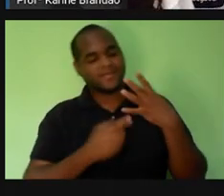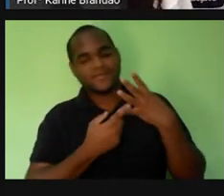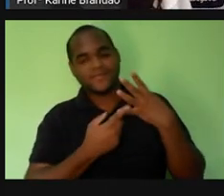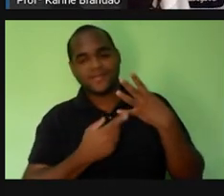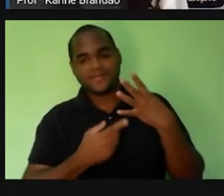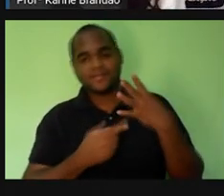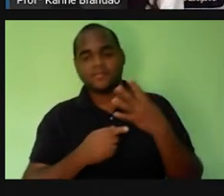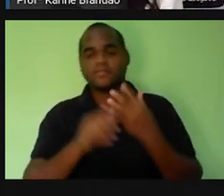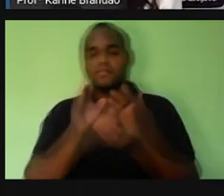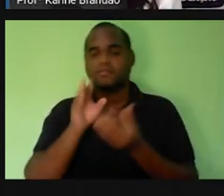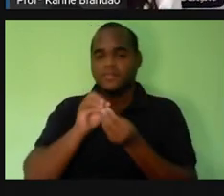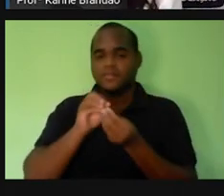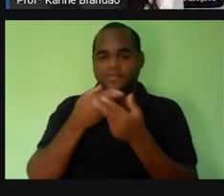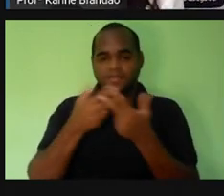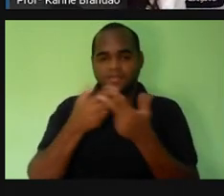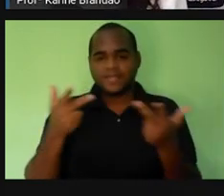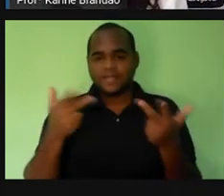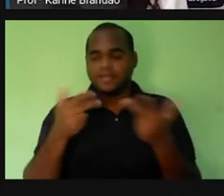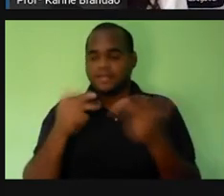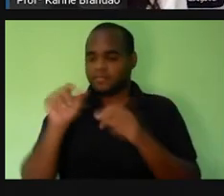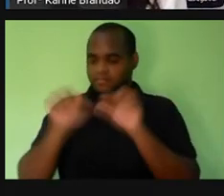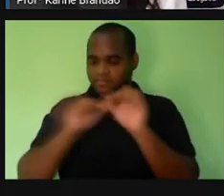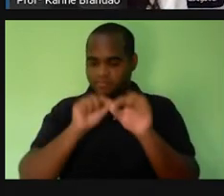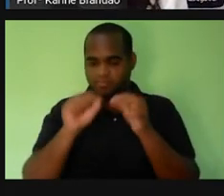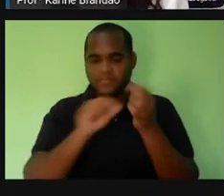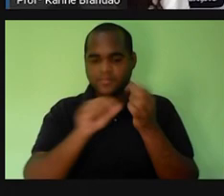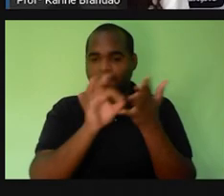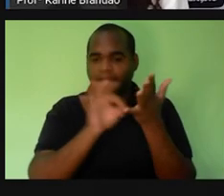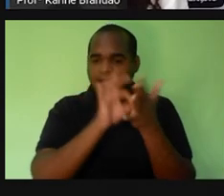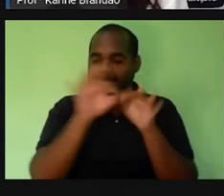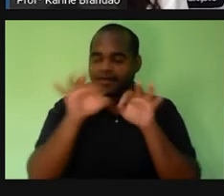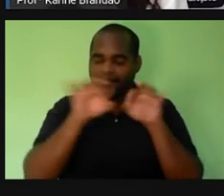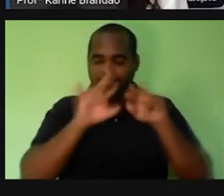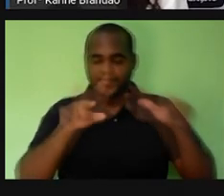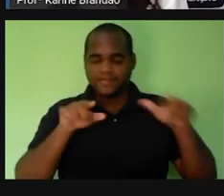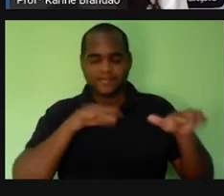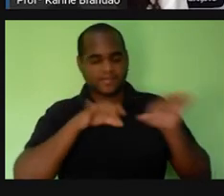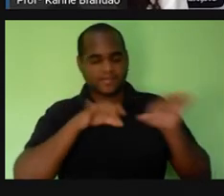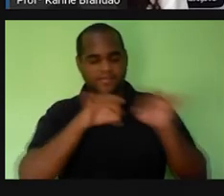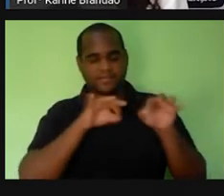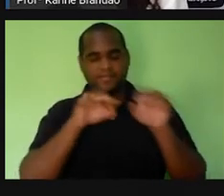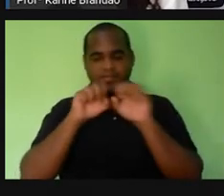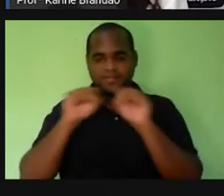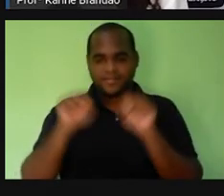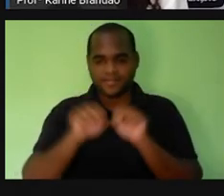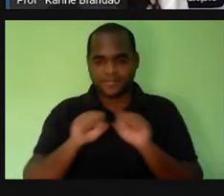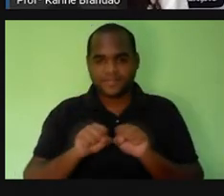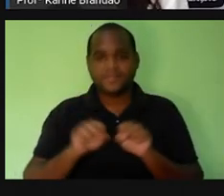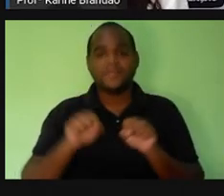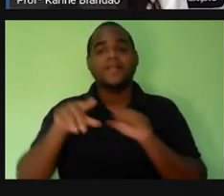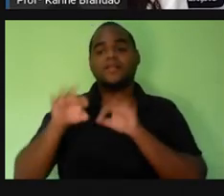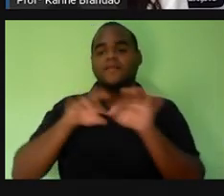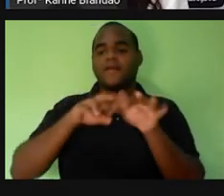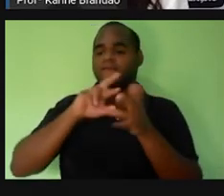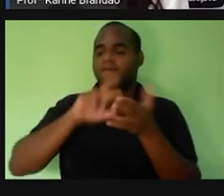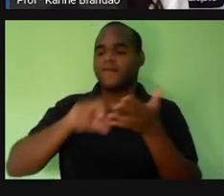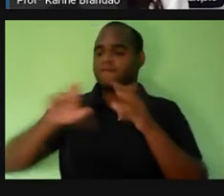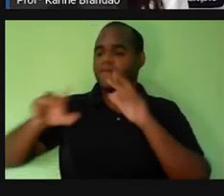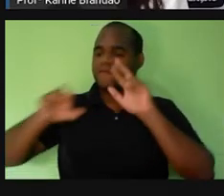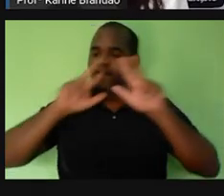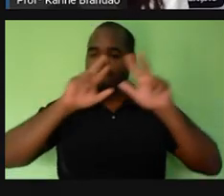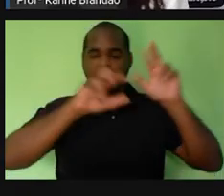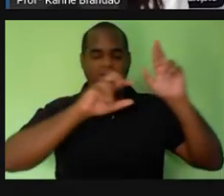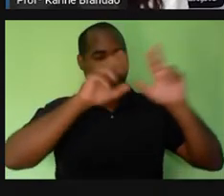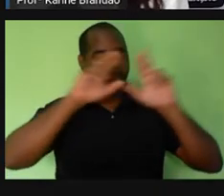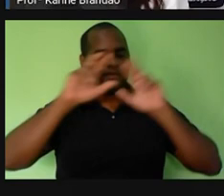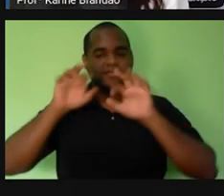concluir que os organismos são um complexo arranjo de sistemas com diferentes níveis de organização. Que